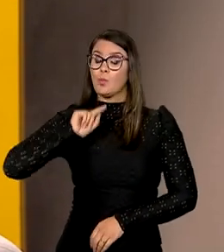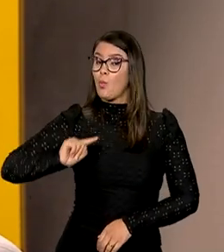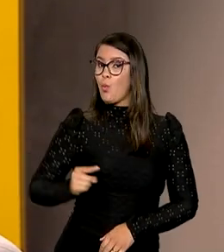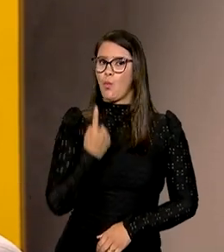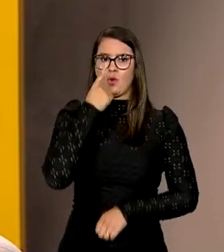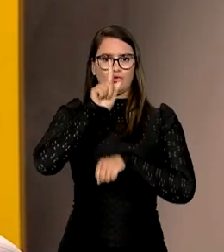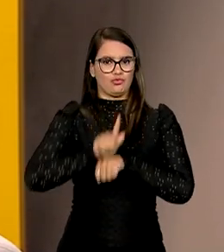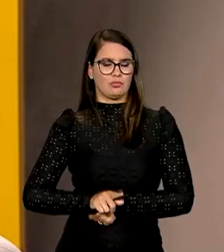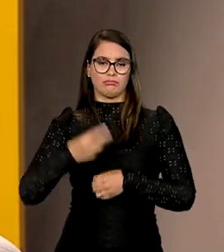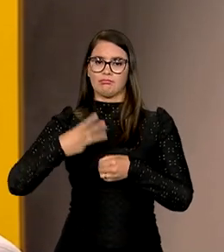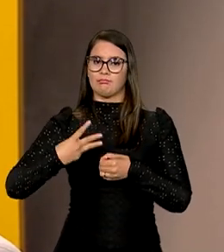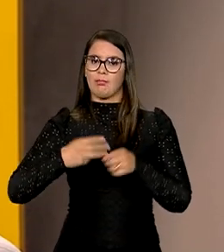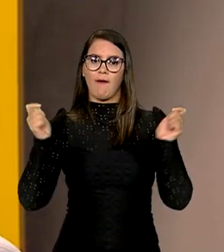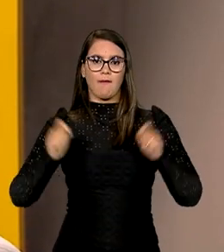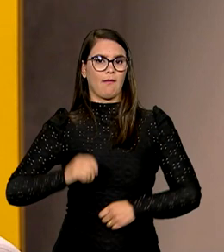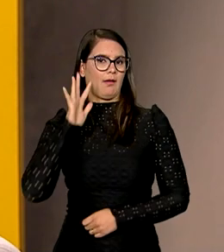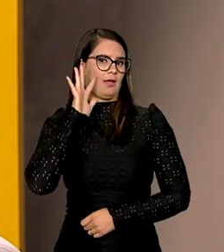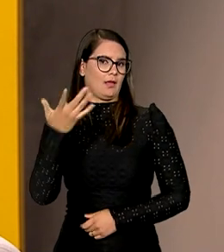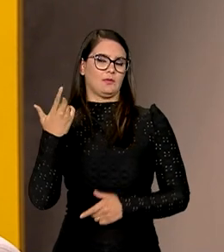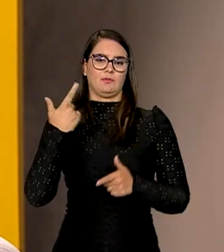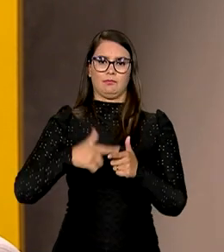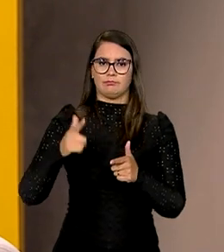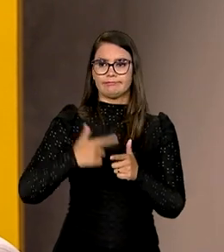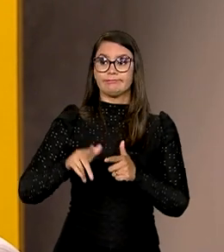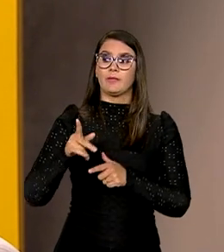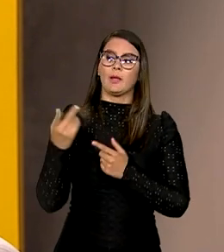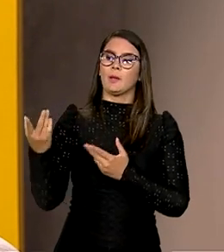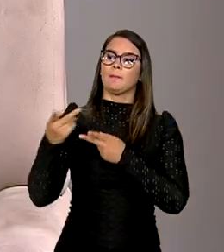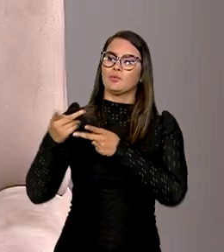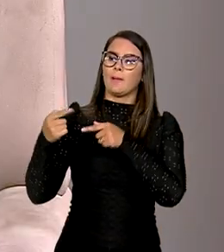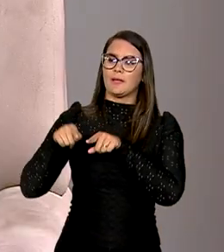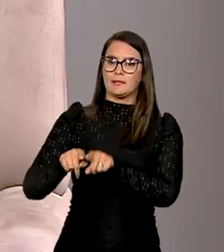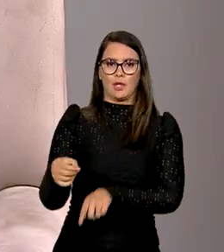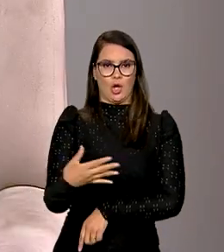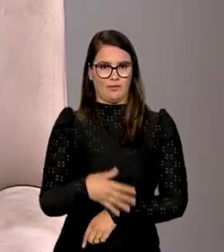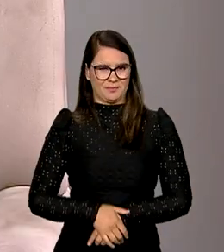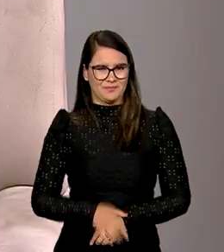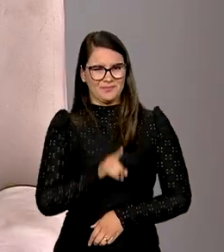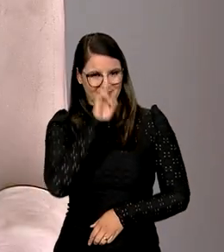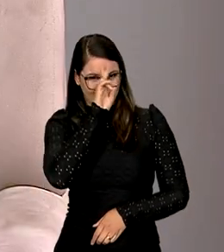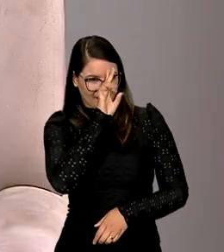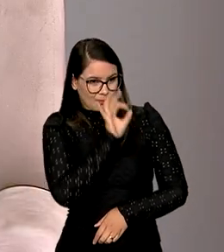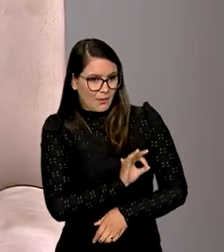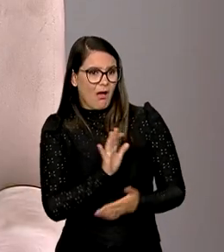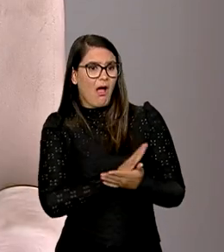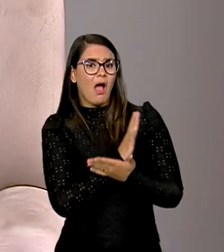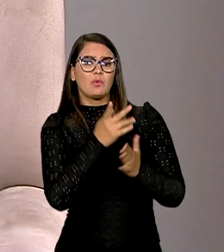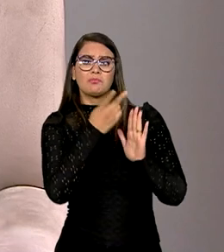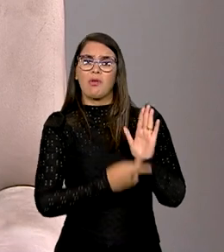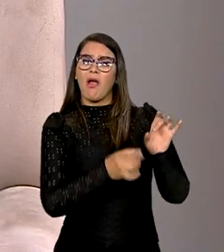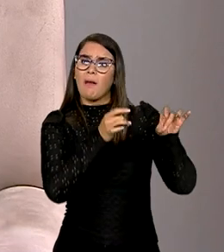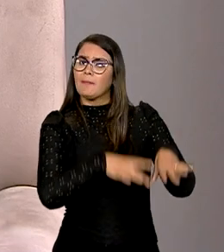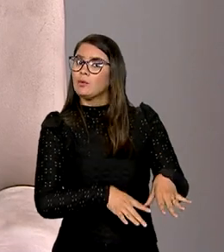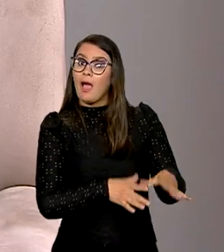que os gestores municipais possam resolver as pendências e buscar novas parcerias. É, como o senhor lembrou muito bem, programas que haviam sido abandonados e